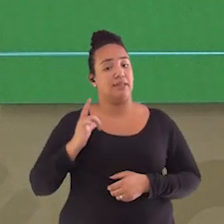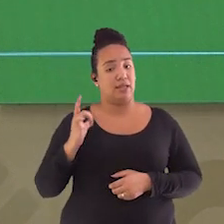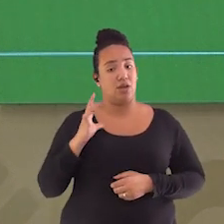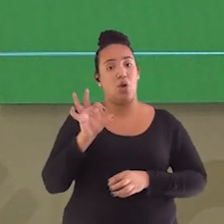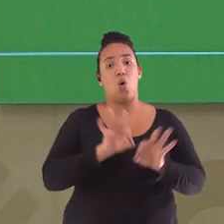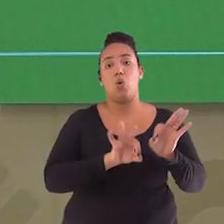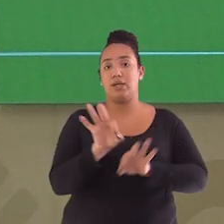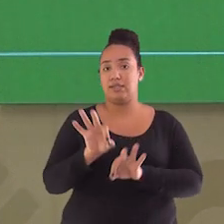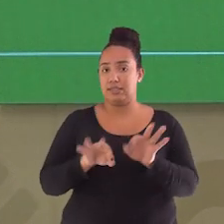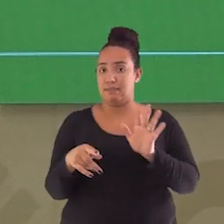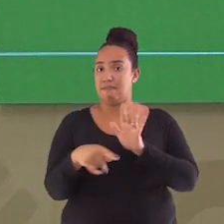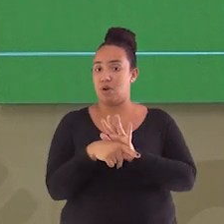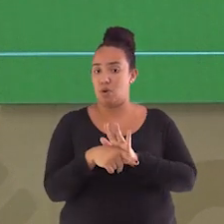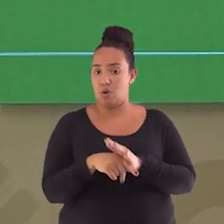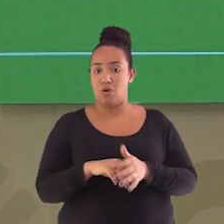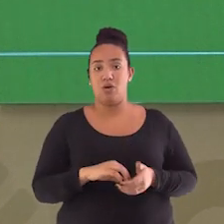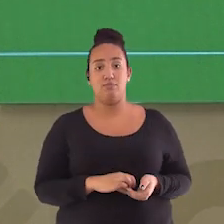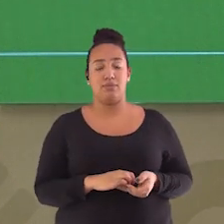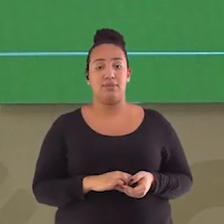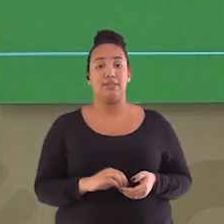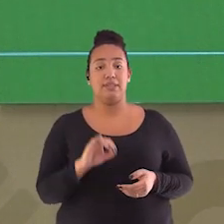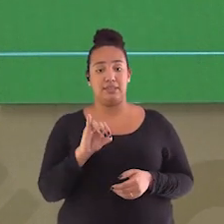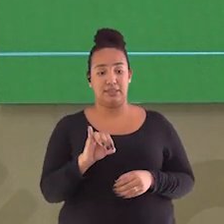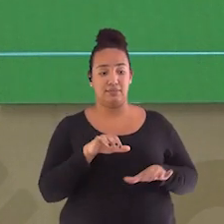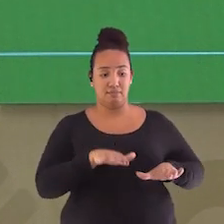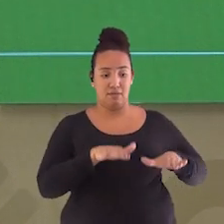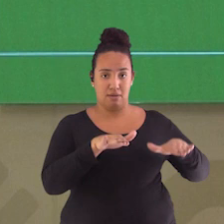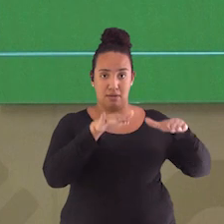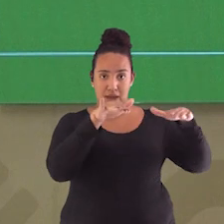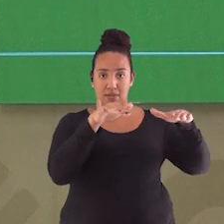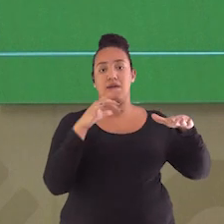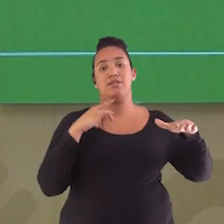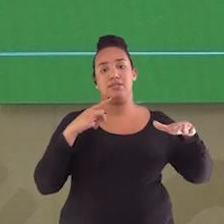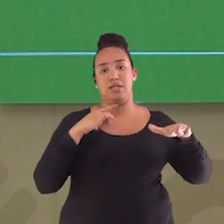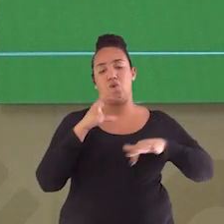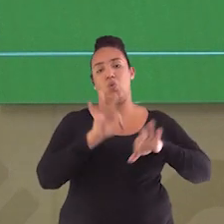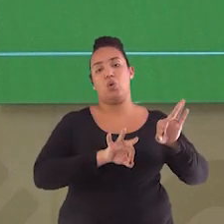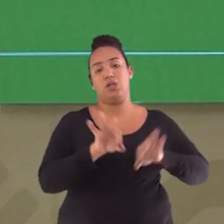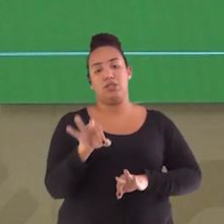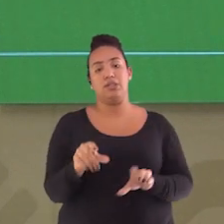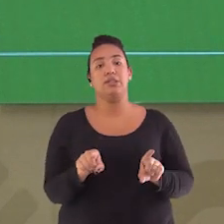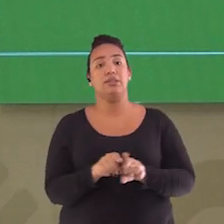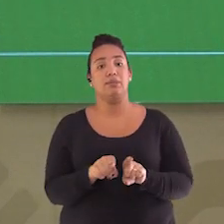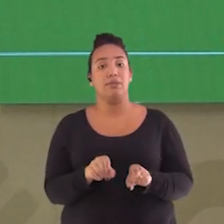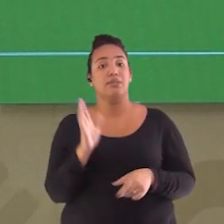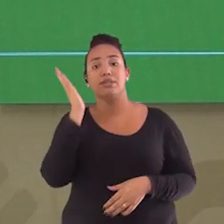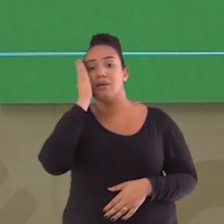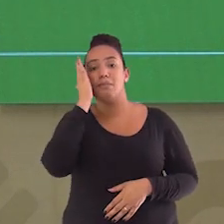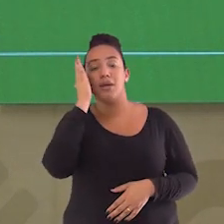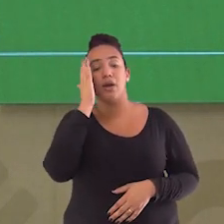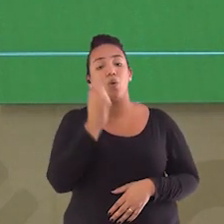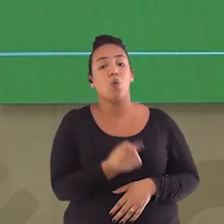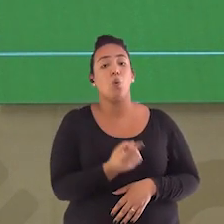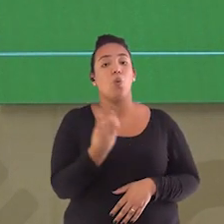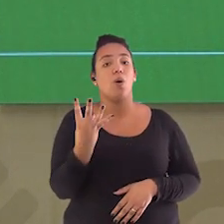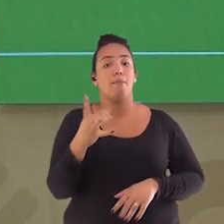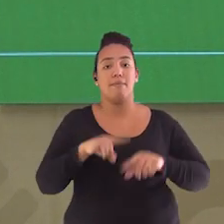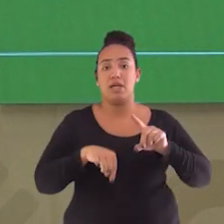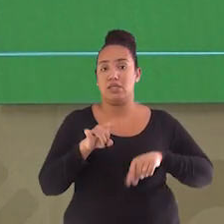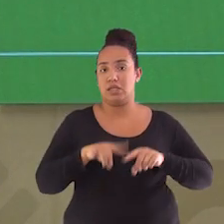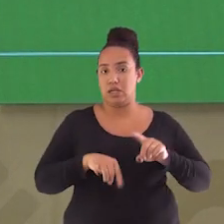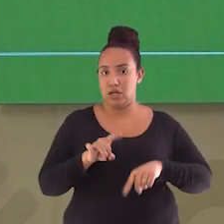por andares, se a gente estiver falando da composteira, como o equilíbrio na quantidade de matéria orgânica que deve ser depositada ali.